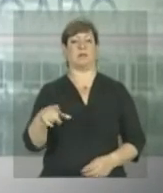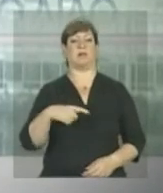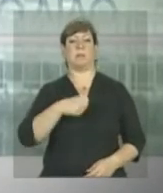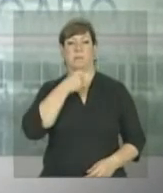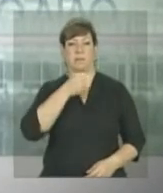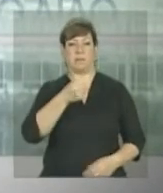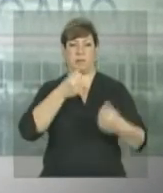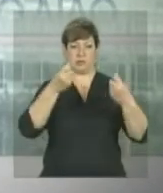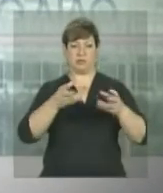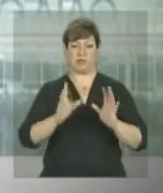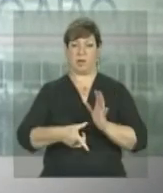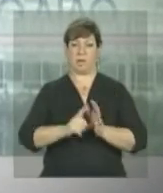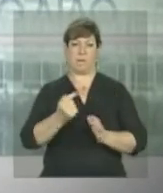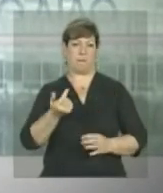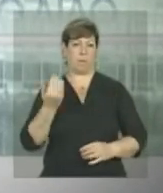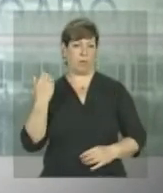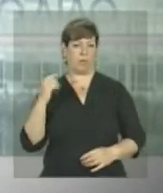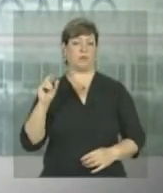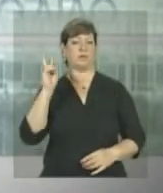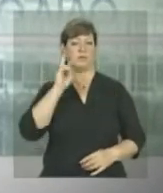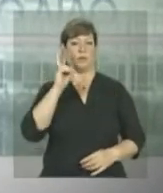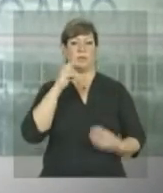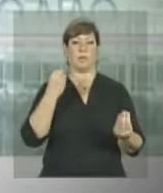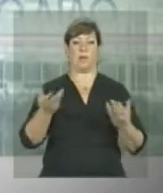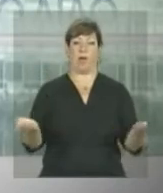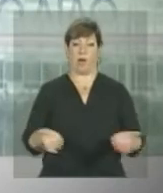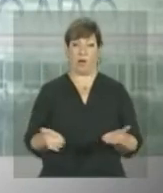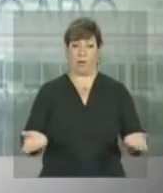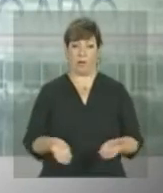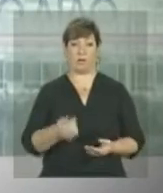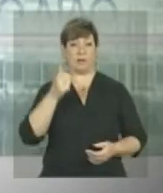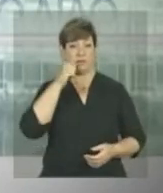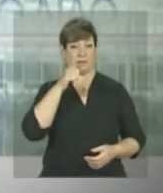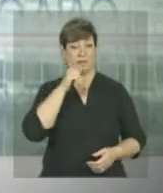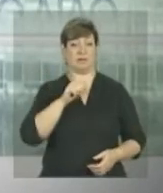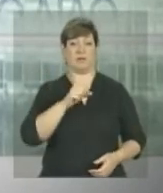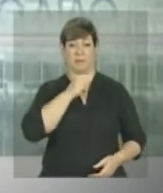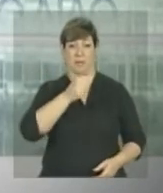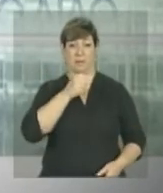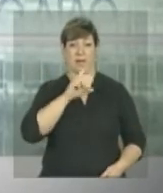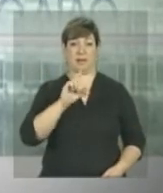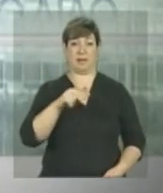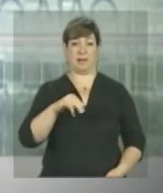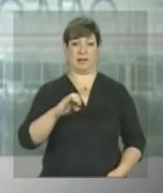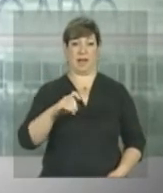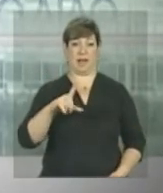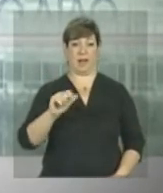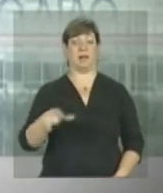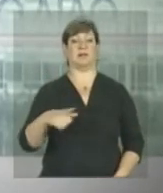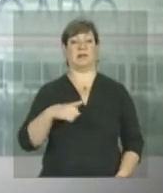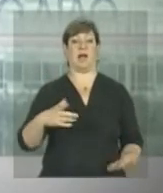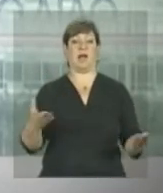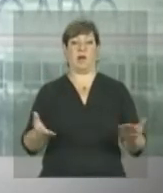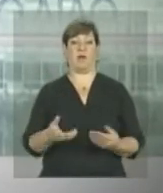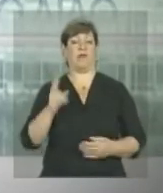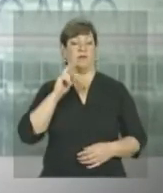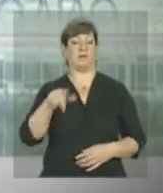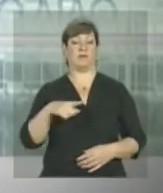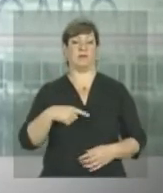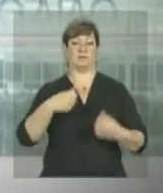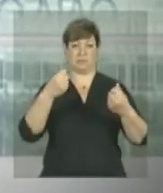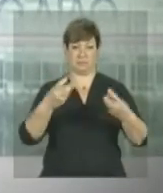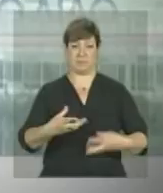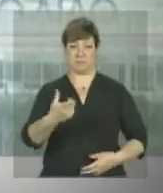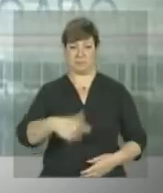coletiva para falar sobre os benefícios do Bolsa Atleta. Vamos então conversar mais uma vez com a repórter Daniela Almeida, que acompanhou a coletiva.